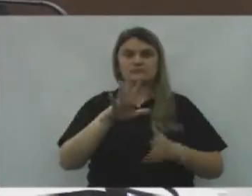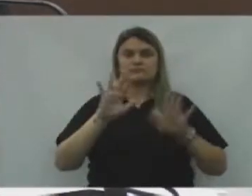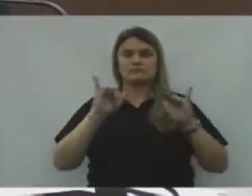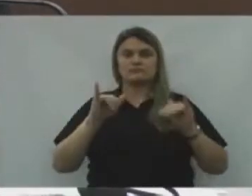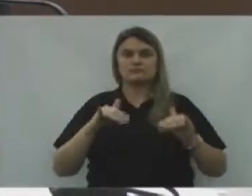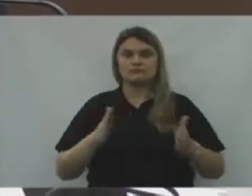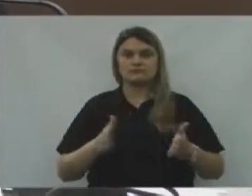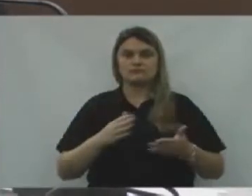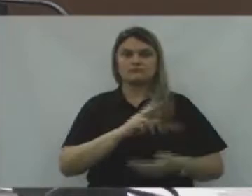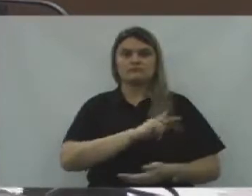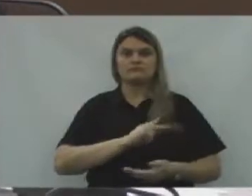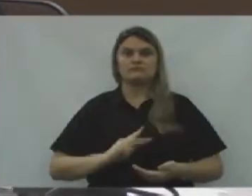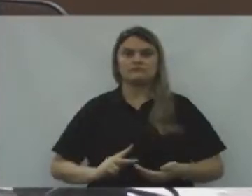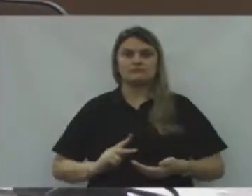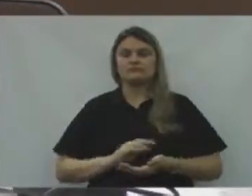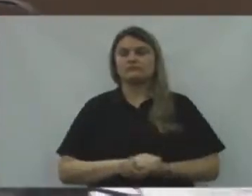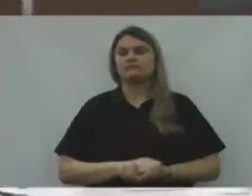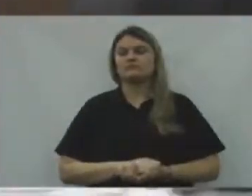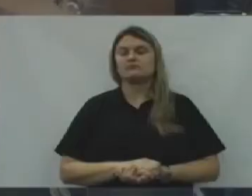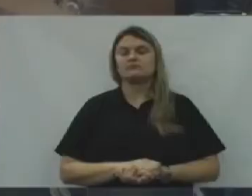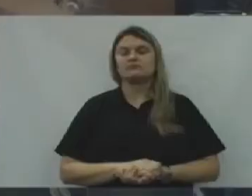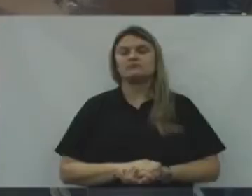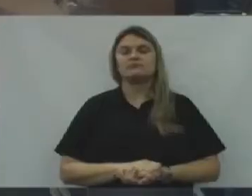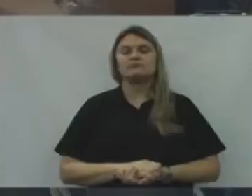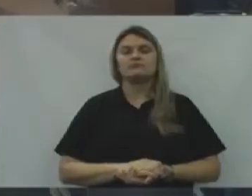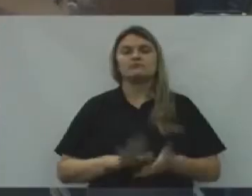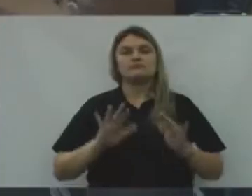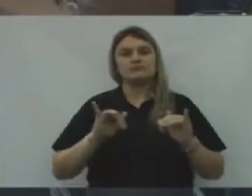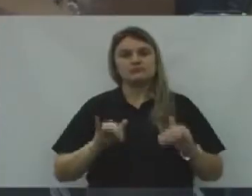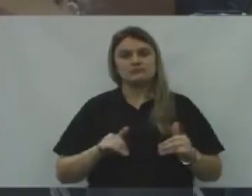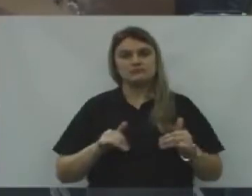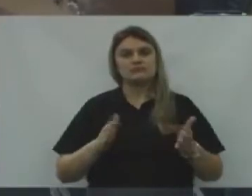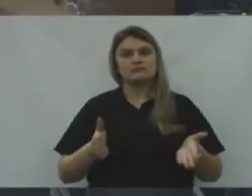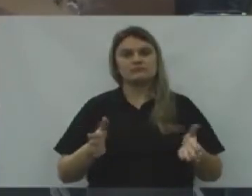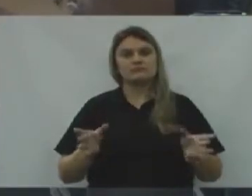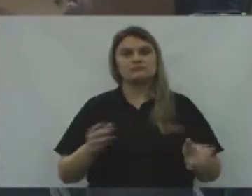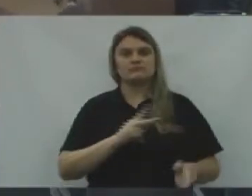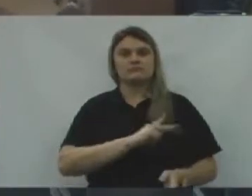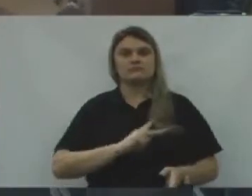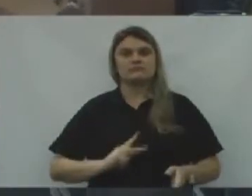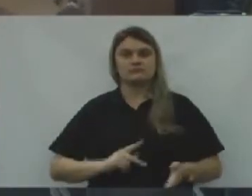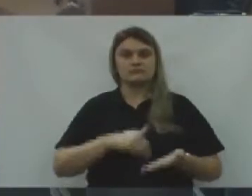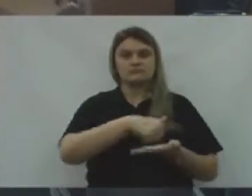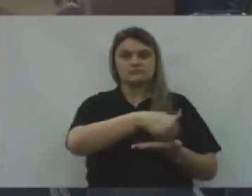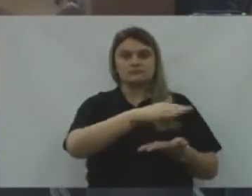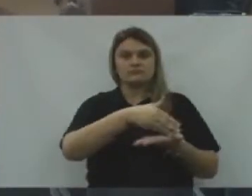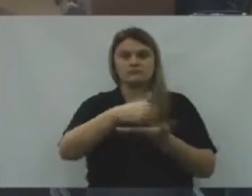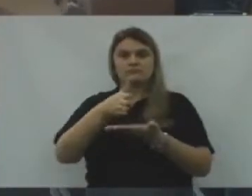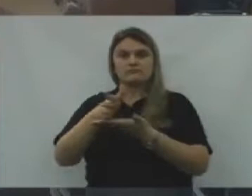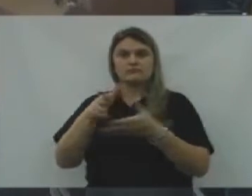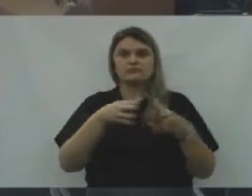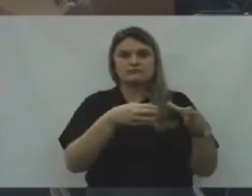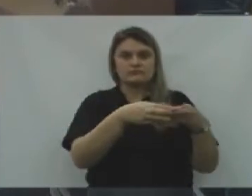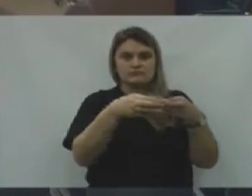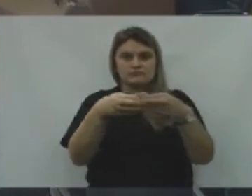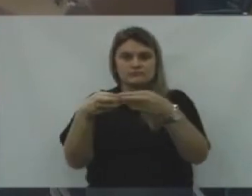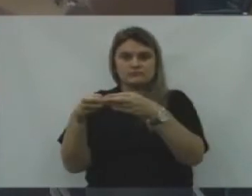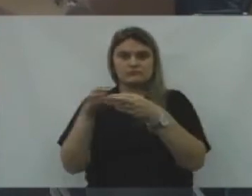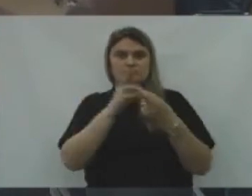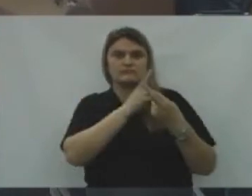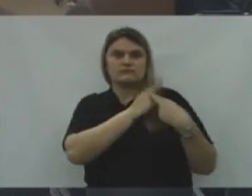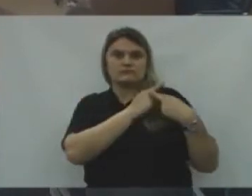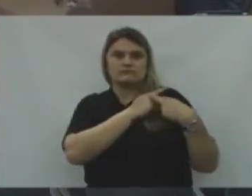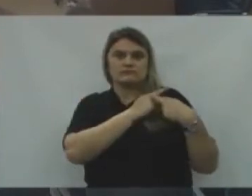do expediente, senhor presidente. Fim do expediente, então, Esta presidência despacha as indicações aos órgãos